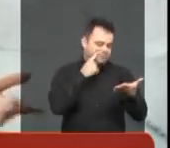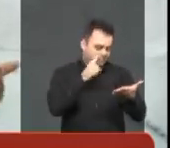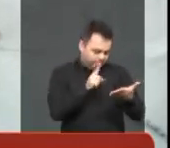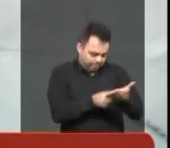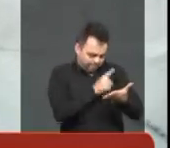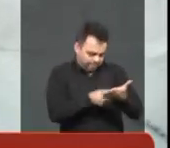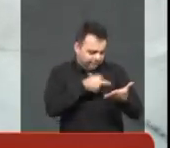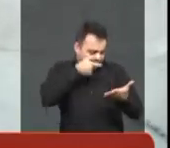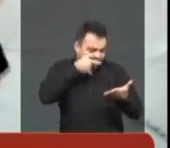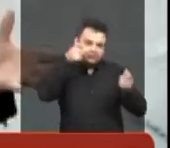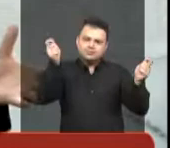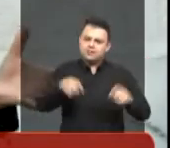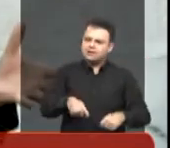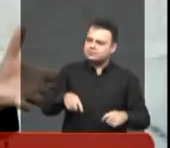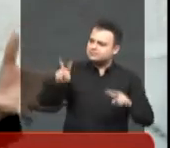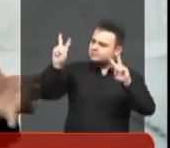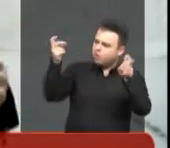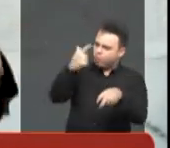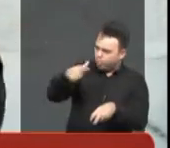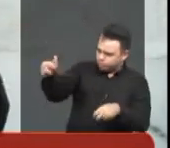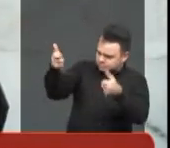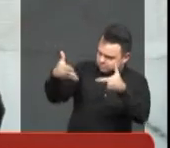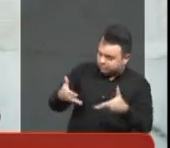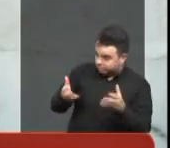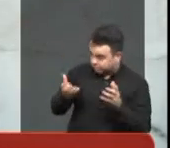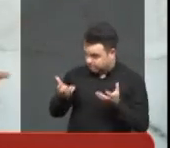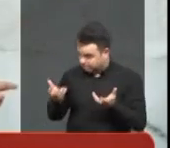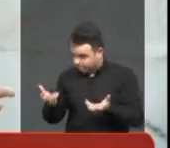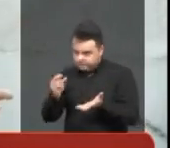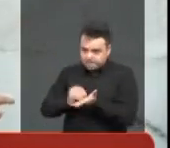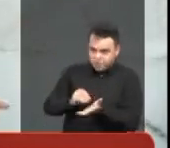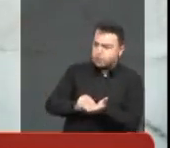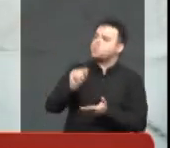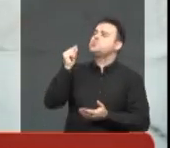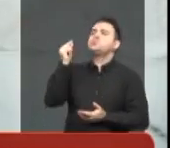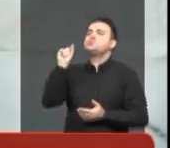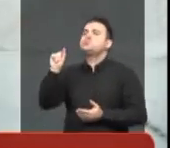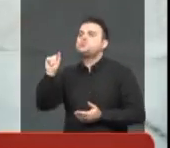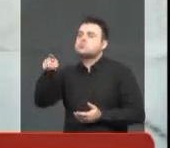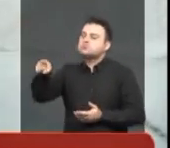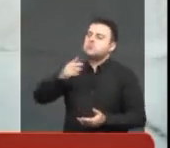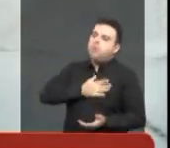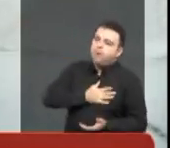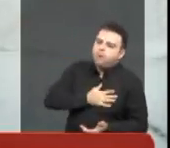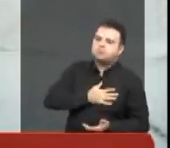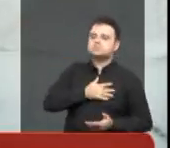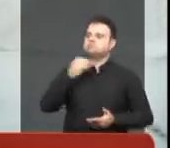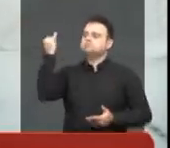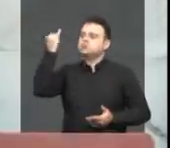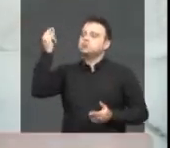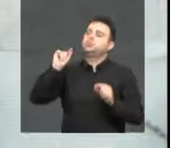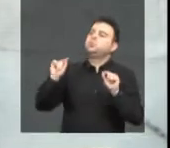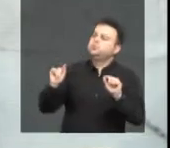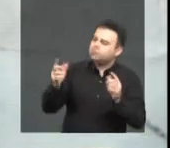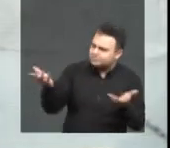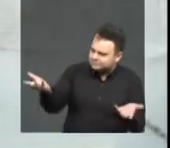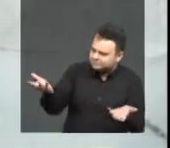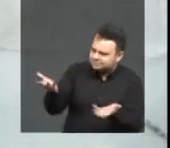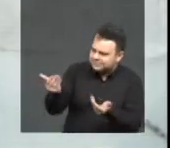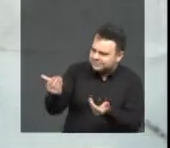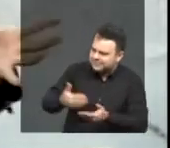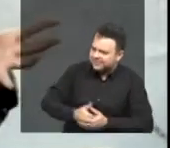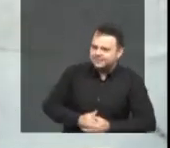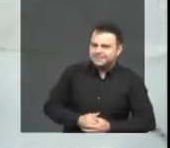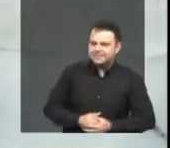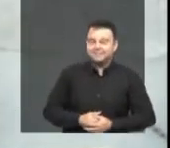assuntos que a gente conversou. Mas faltou algum? O senhor quer destacar mais algum tema que seja relevante para essa